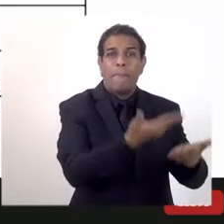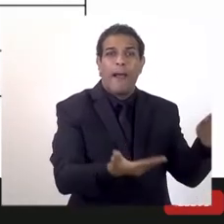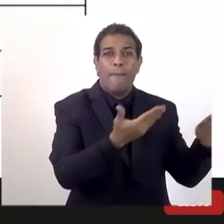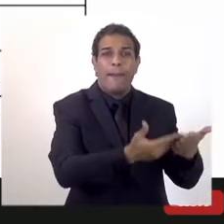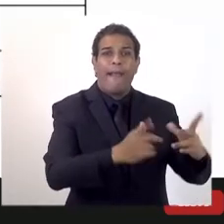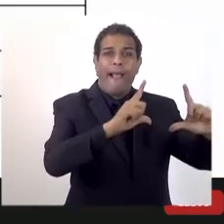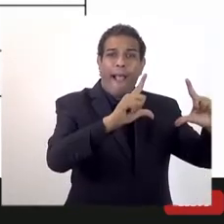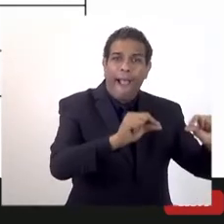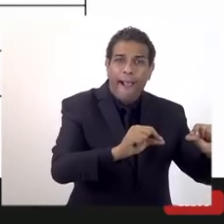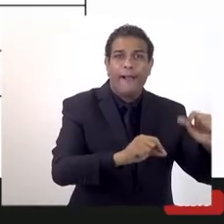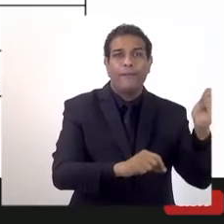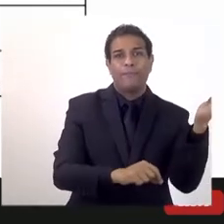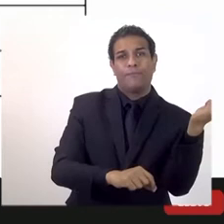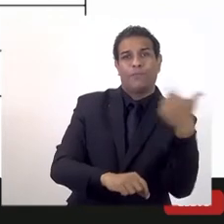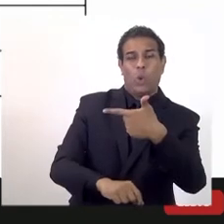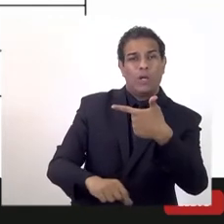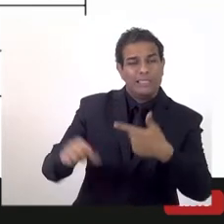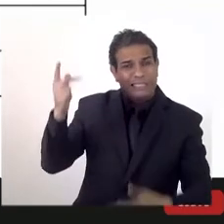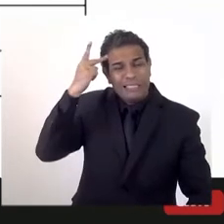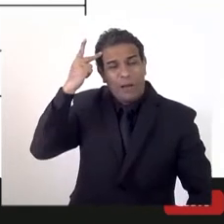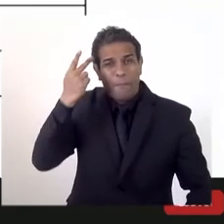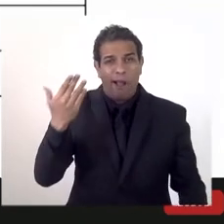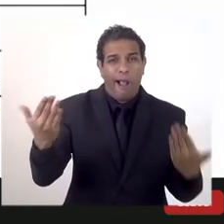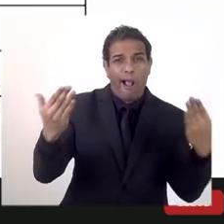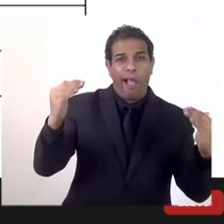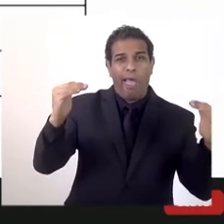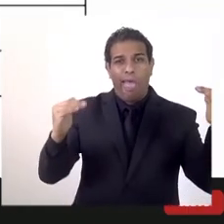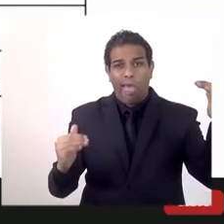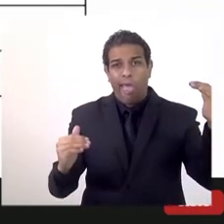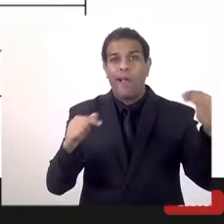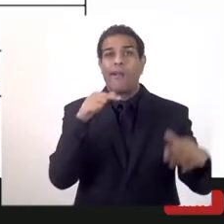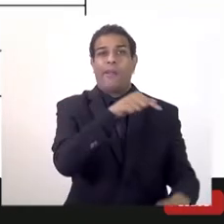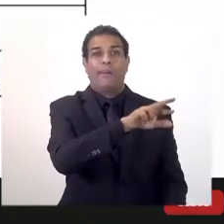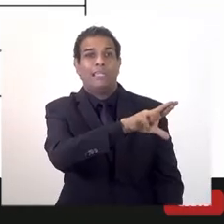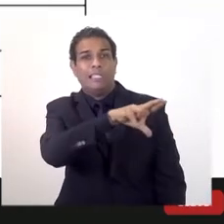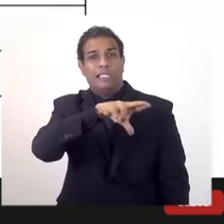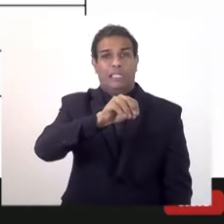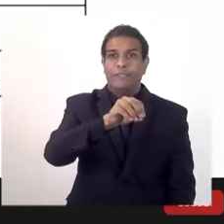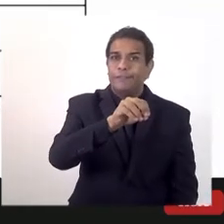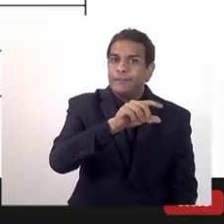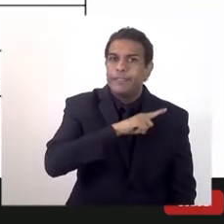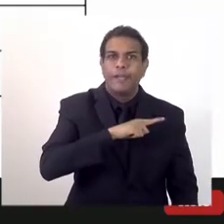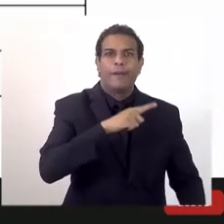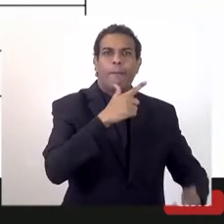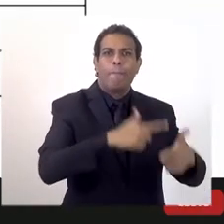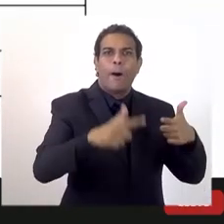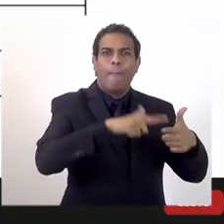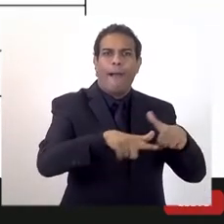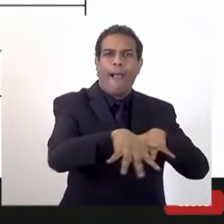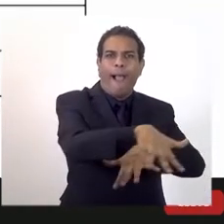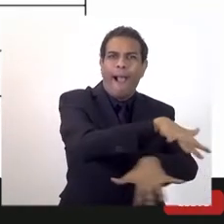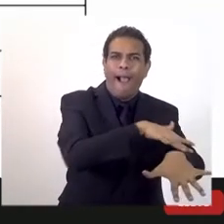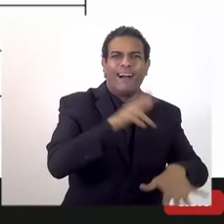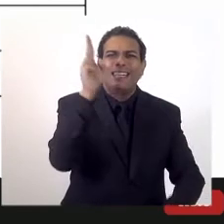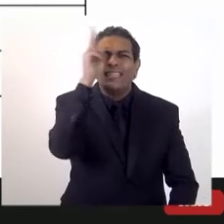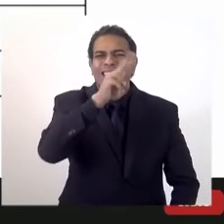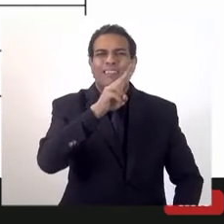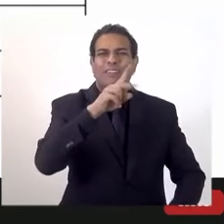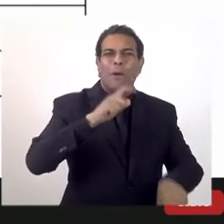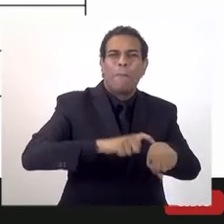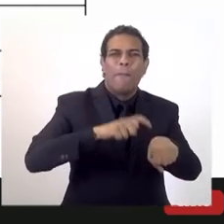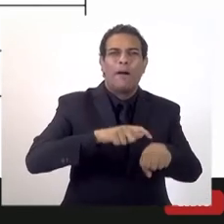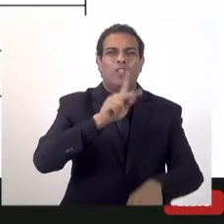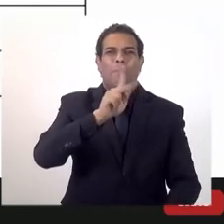o Estado de São Paulo. Então, ou seja, o Rio vive uma tempestade perfeita, a queda do preço do barril petróleo naquele momento.